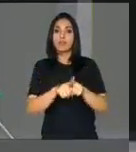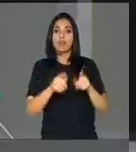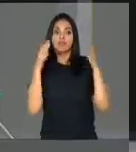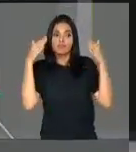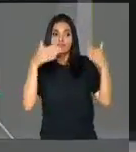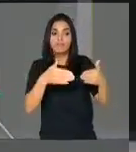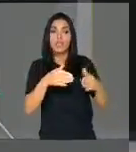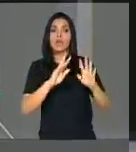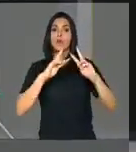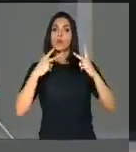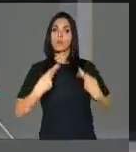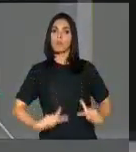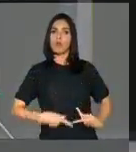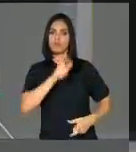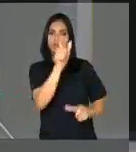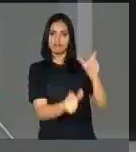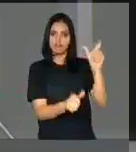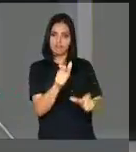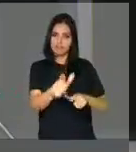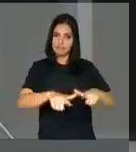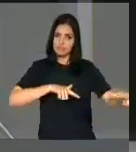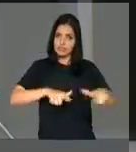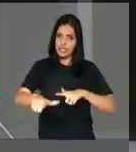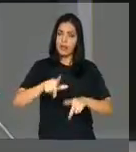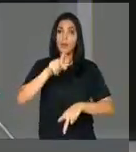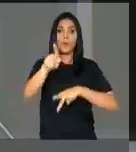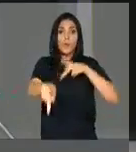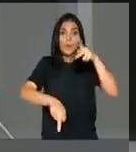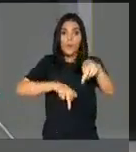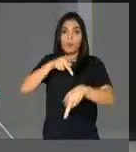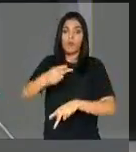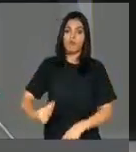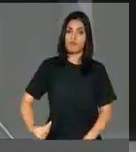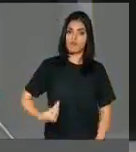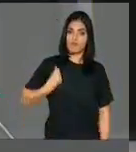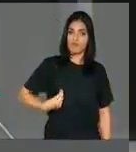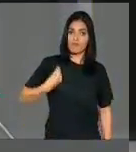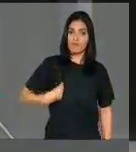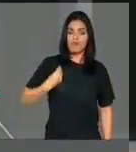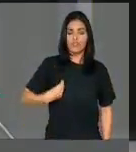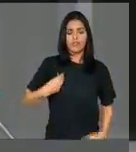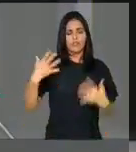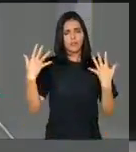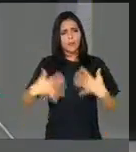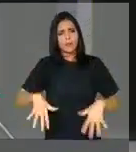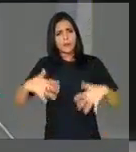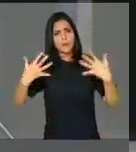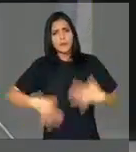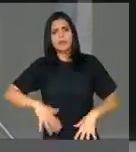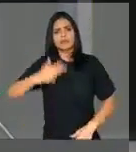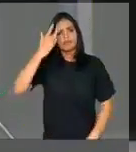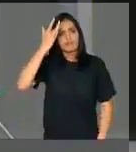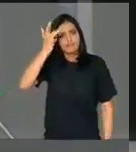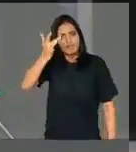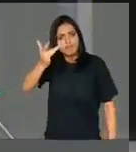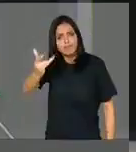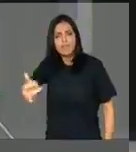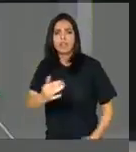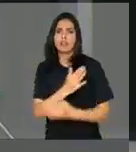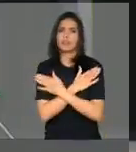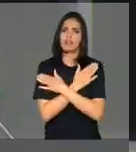ser humano, no trabalhador, naqueles que vivem o flagelo continuado do